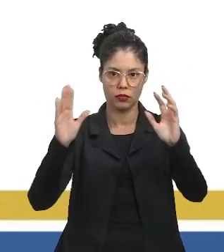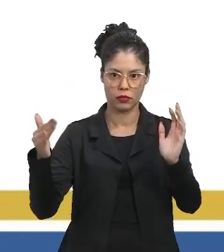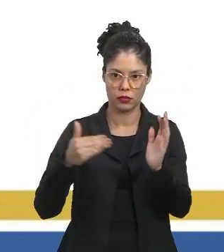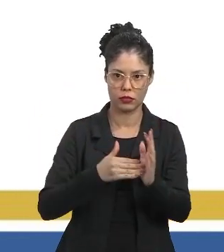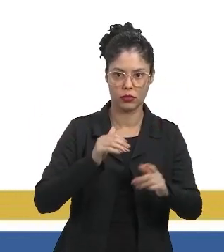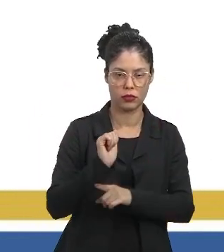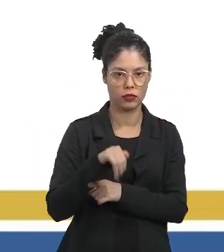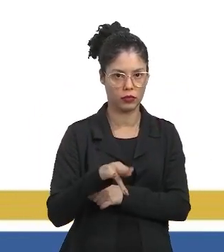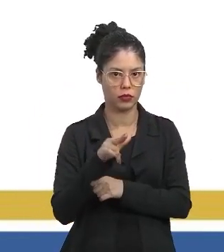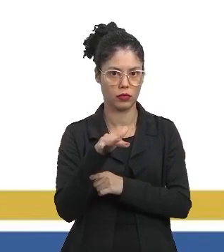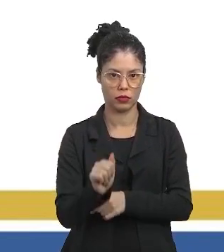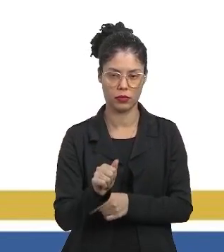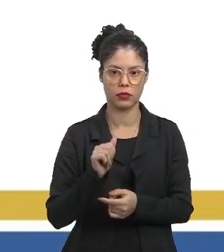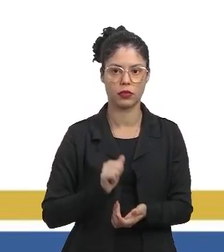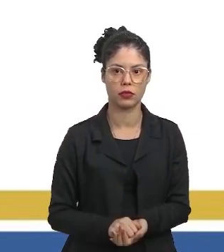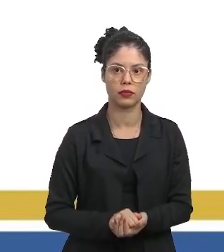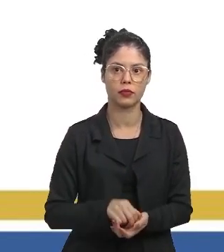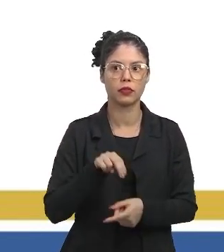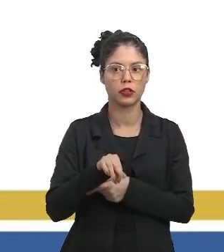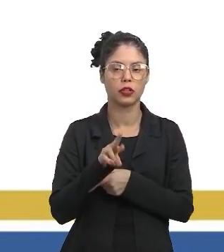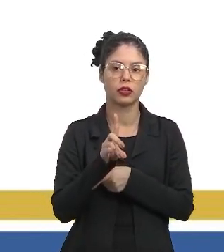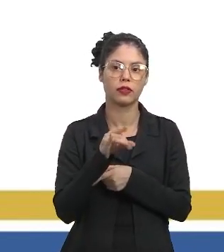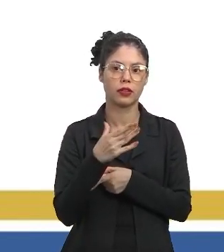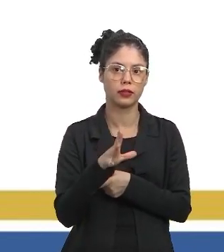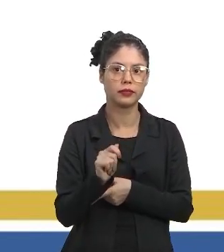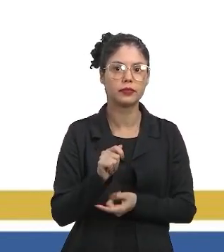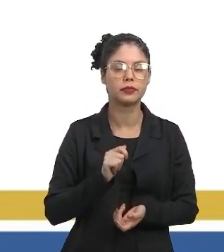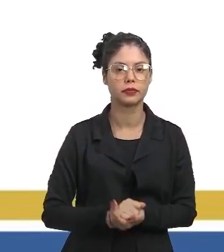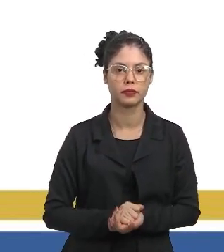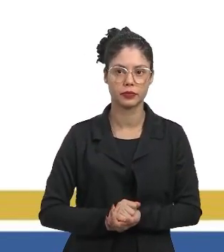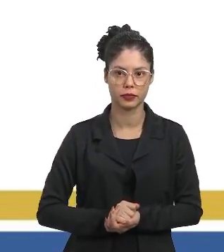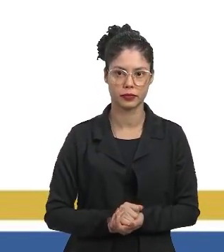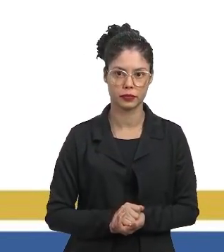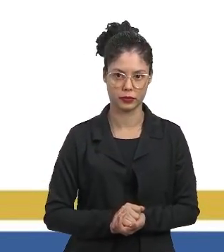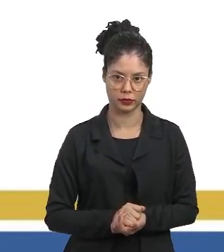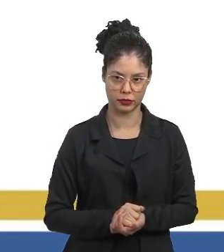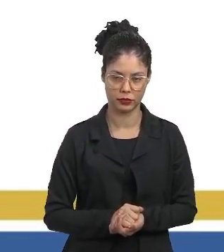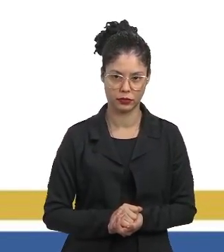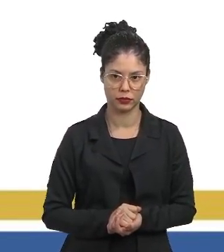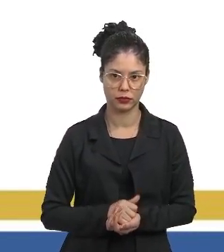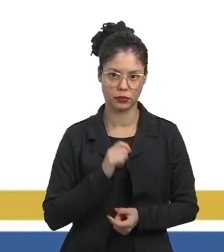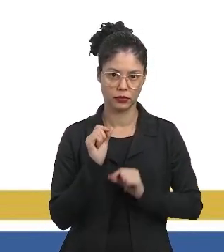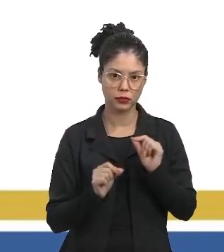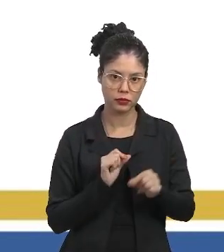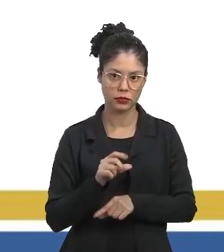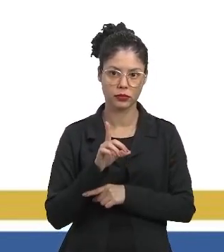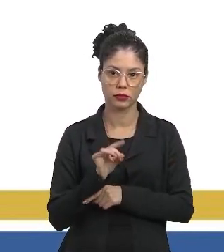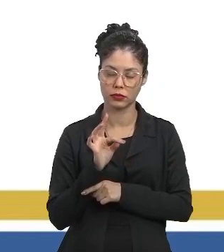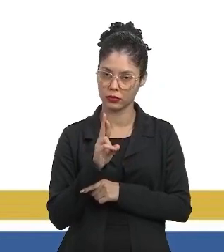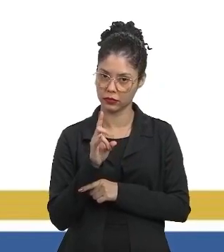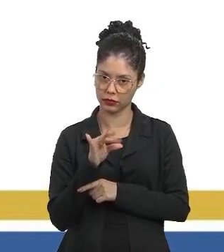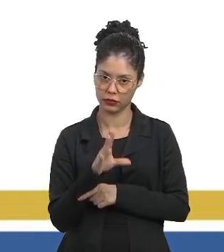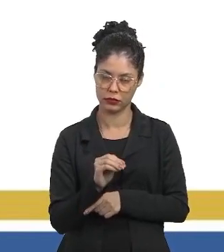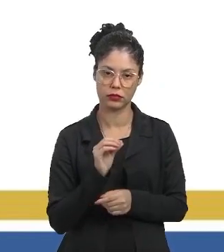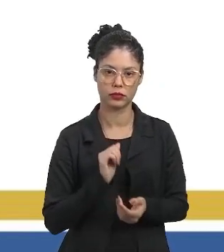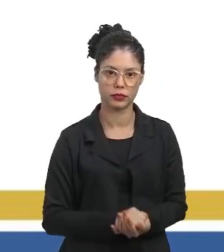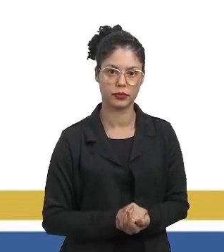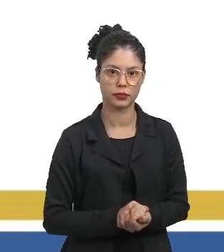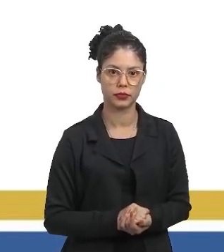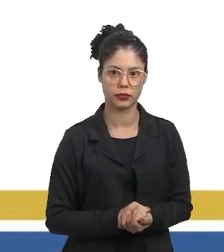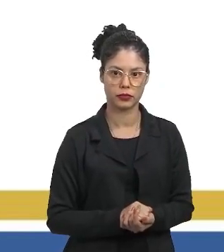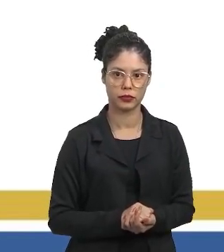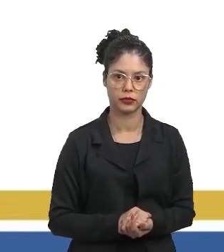amônia. É uma nitrificação. Ou então de detritos para a amônia. Depois,